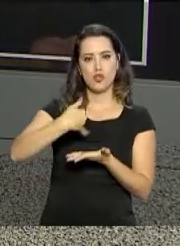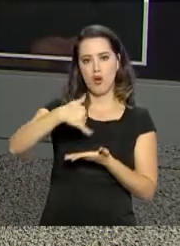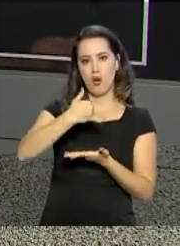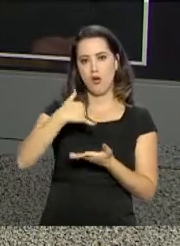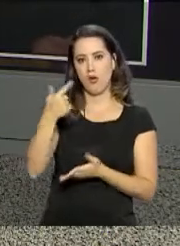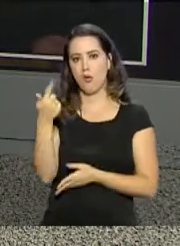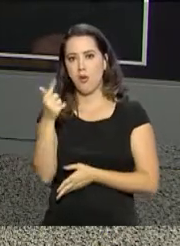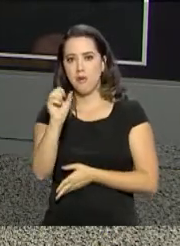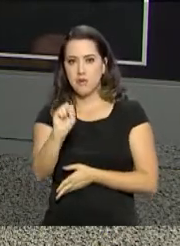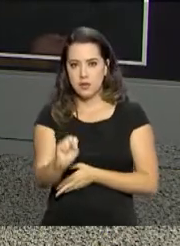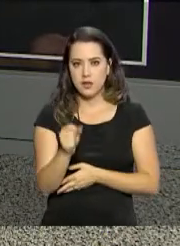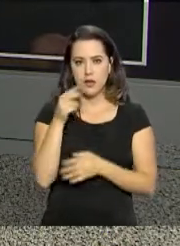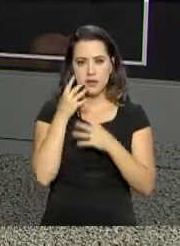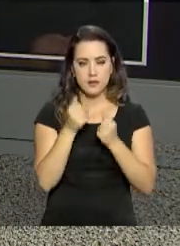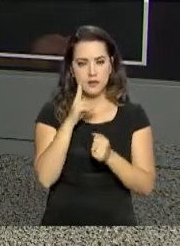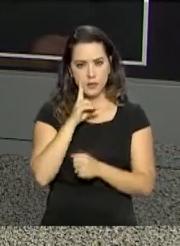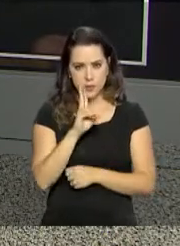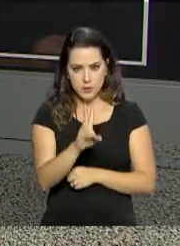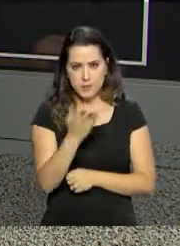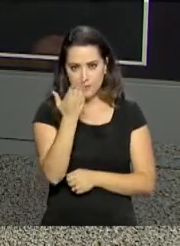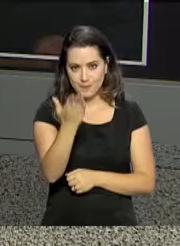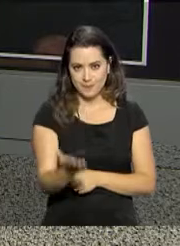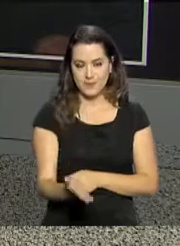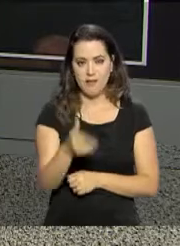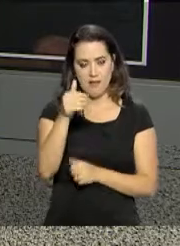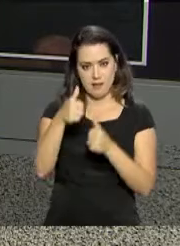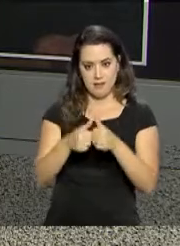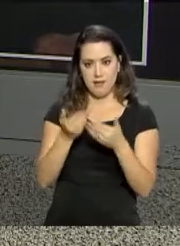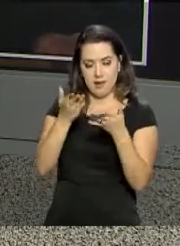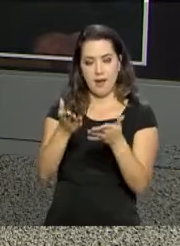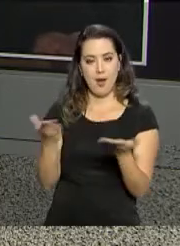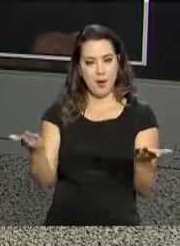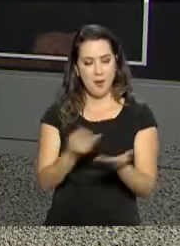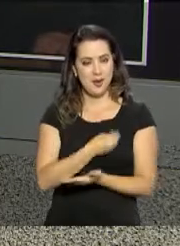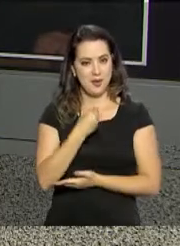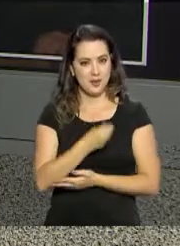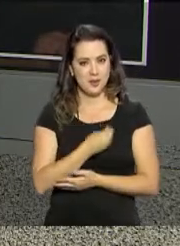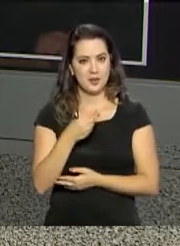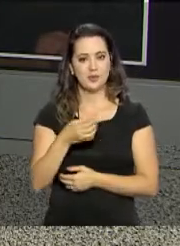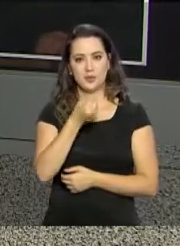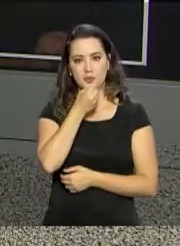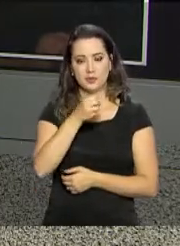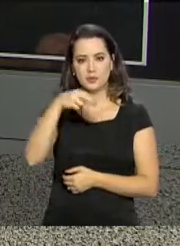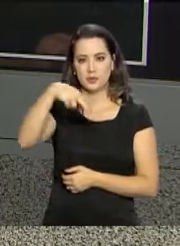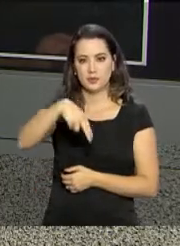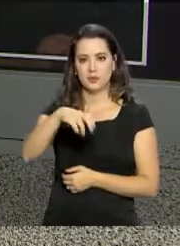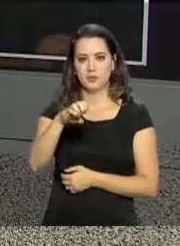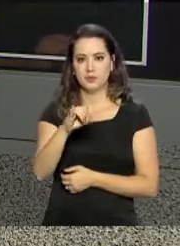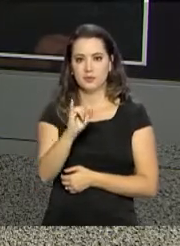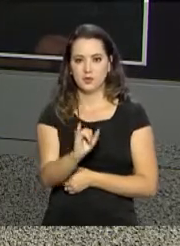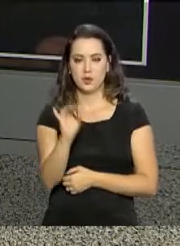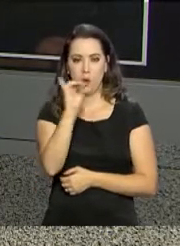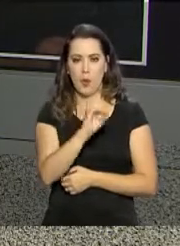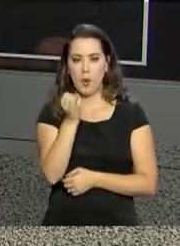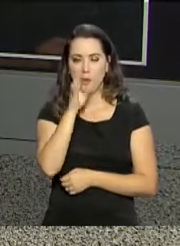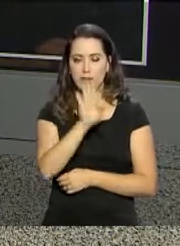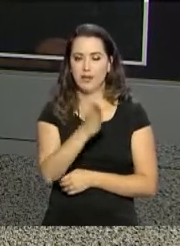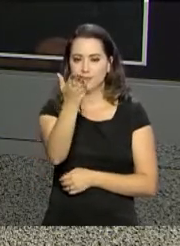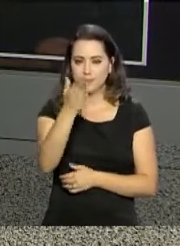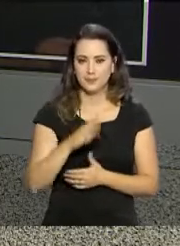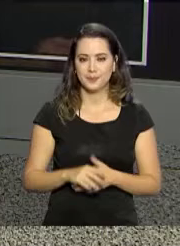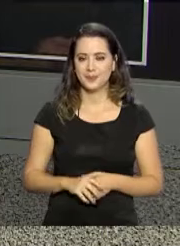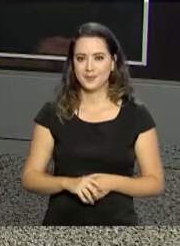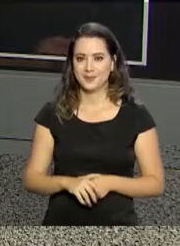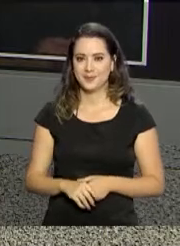gás. Quem está lá no local desse segundo evento e tem as informações ao vivo para a gente é o repórter Ney Pereira. Oi, Ney. Boa tarde para você.